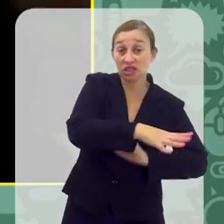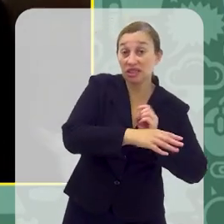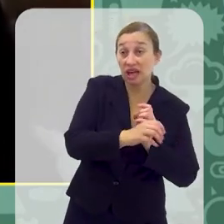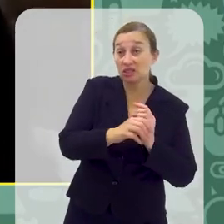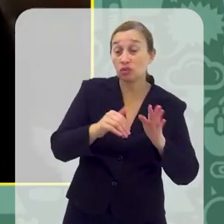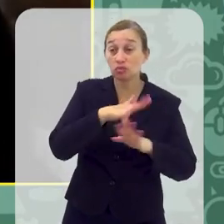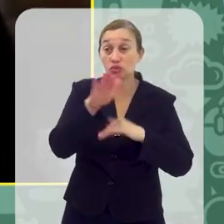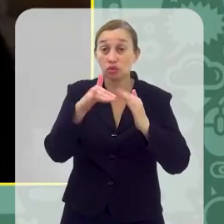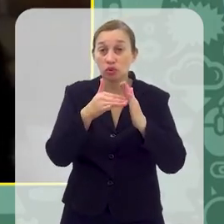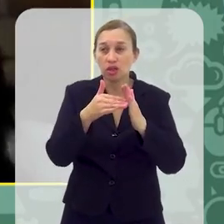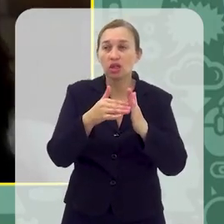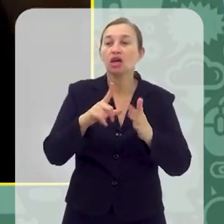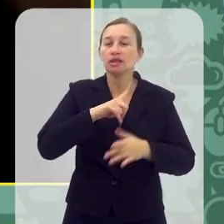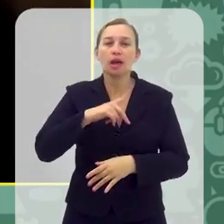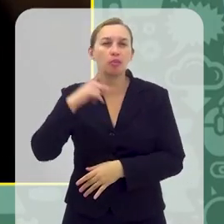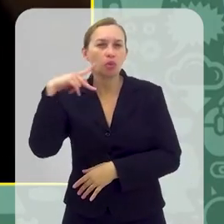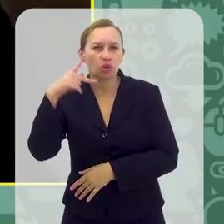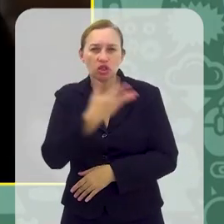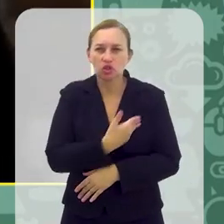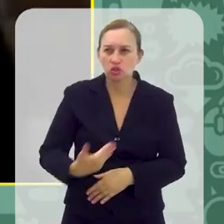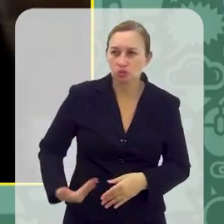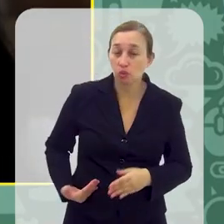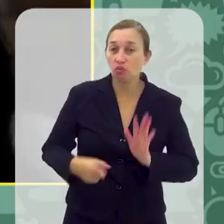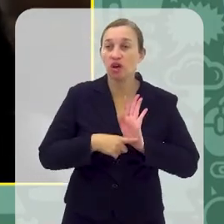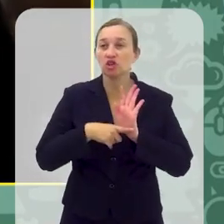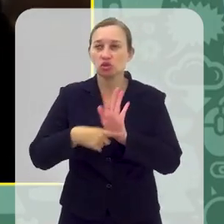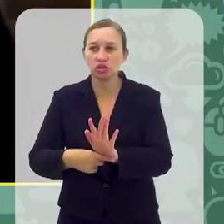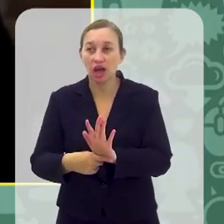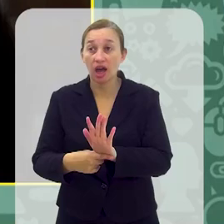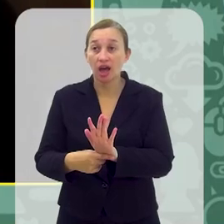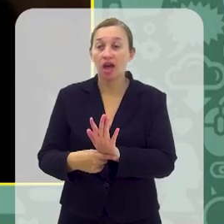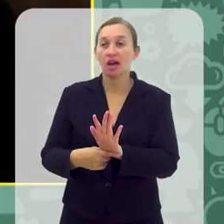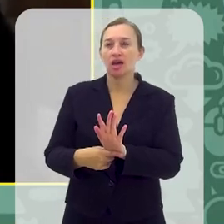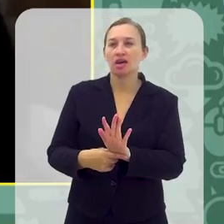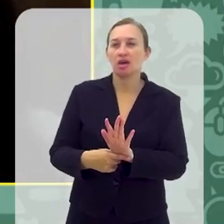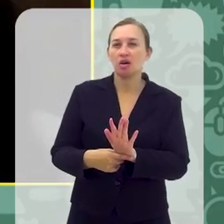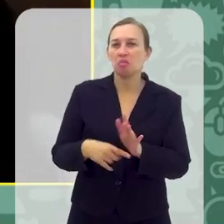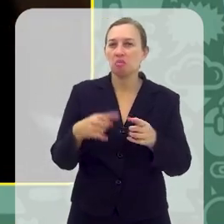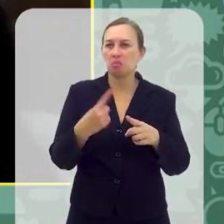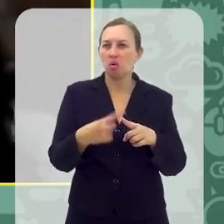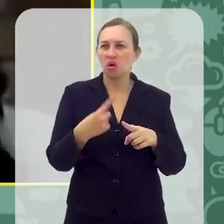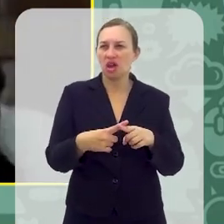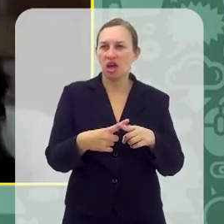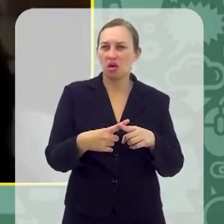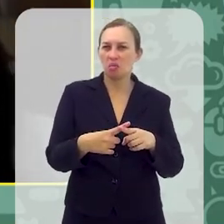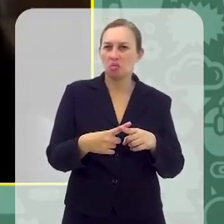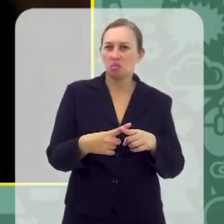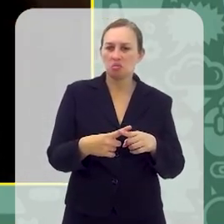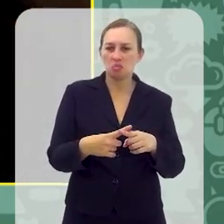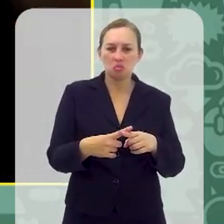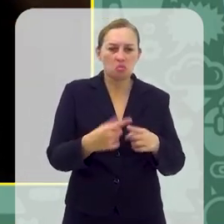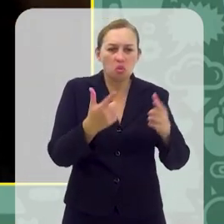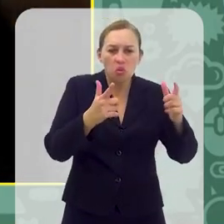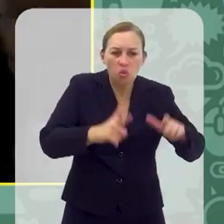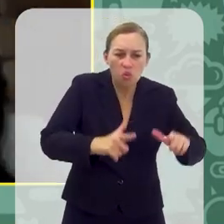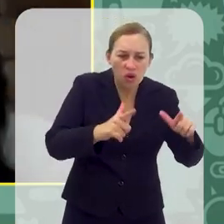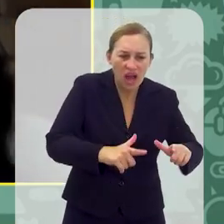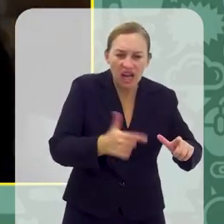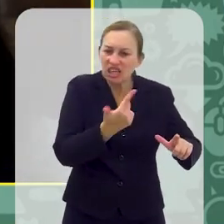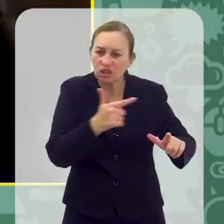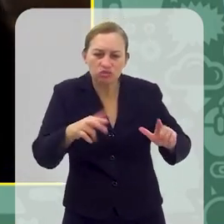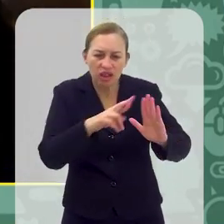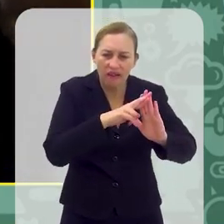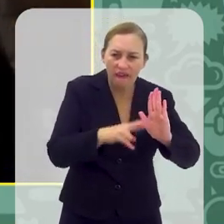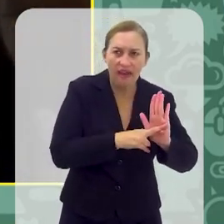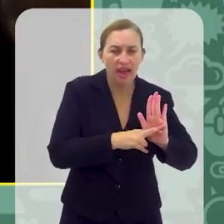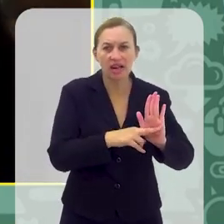como um todo, né? Acho que de ter políticas públicas que vão ajudar a olhar isso, porque também não dá para ser uma terra de ninguém. Não é, né? Existem leis ali,